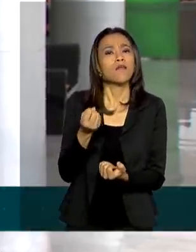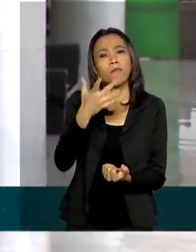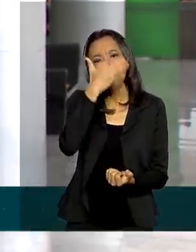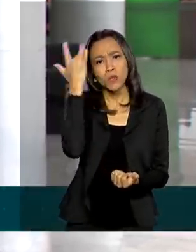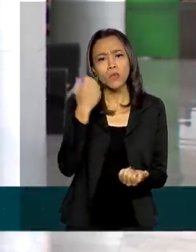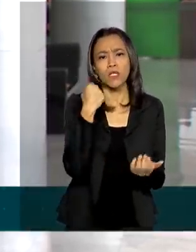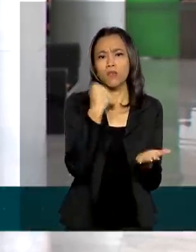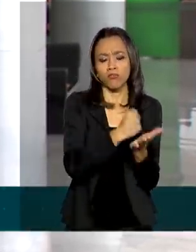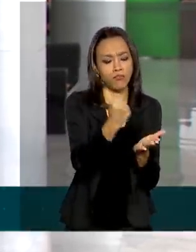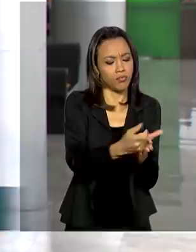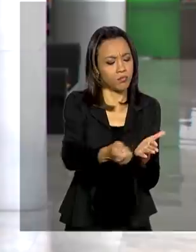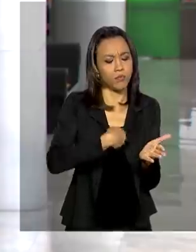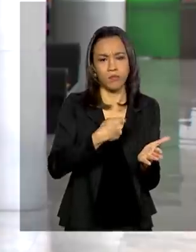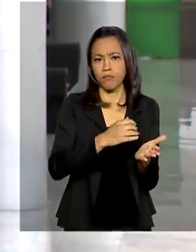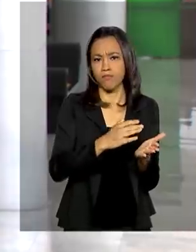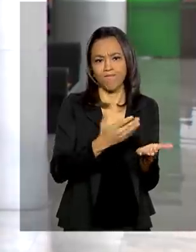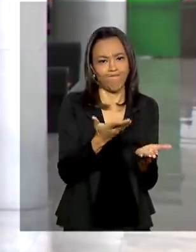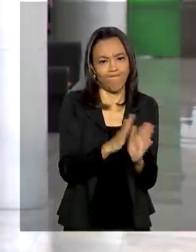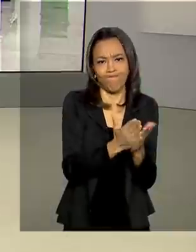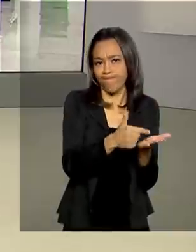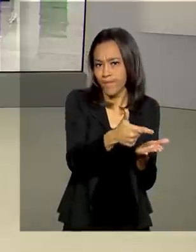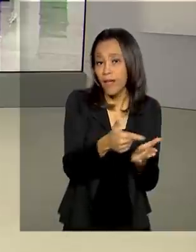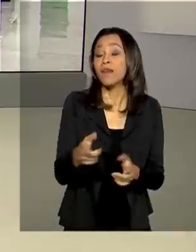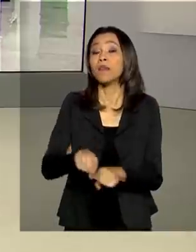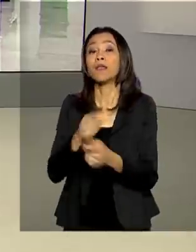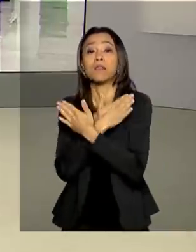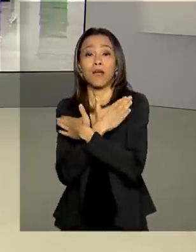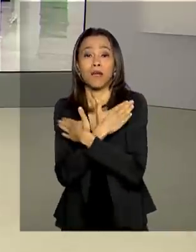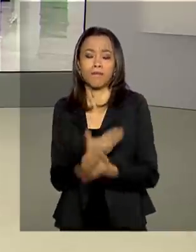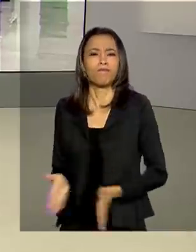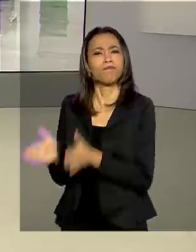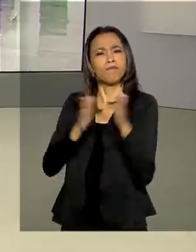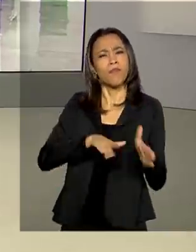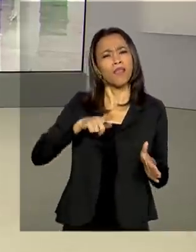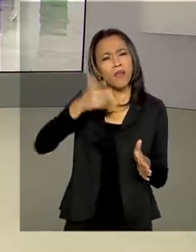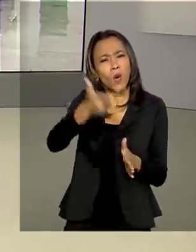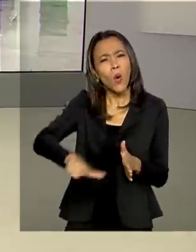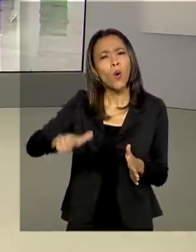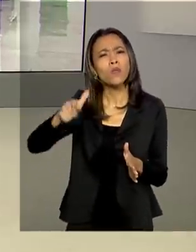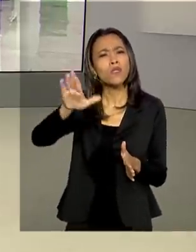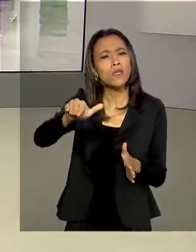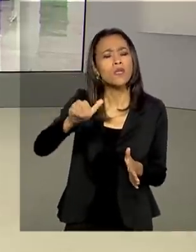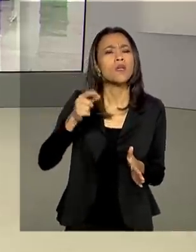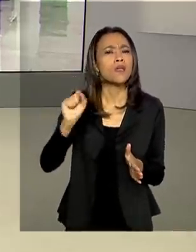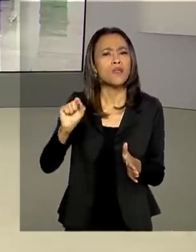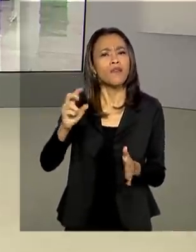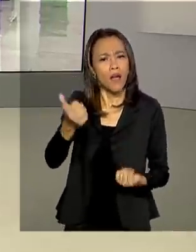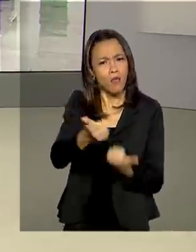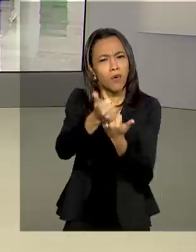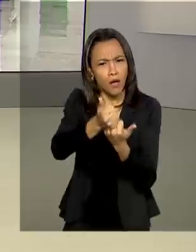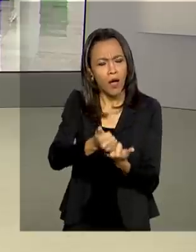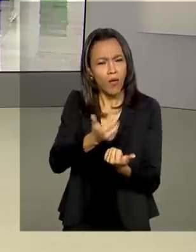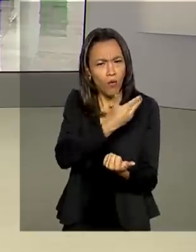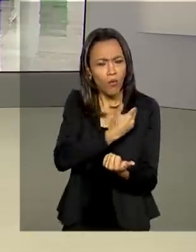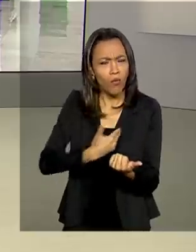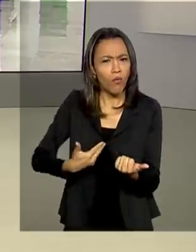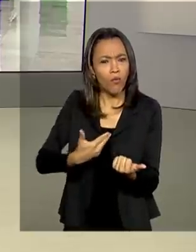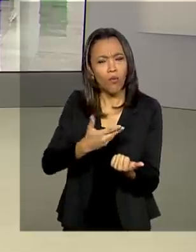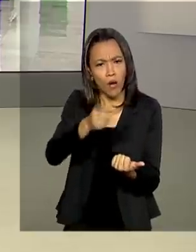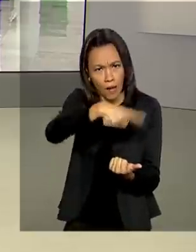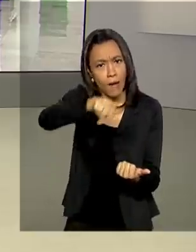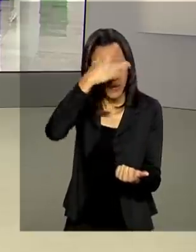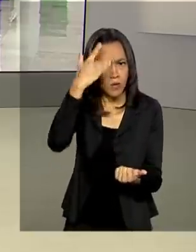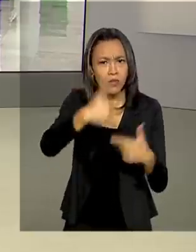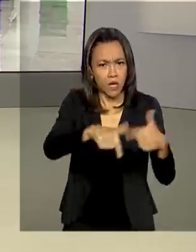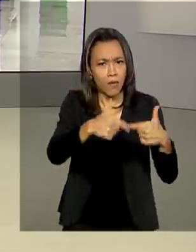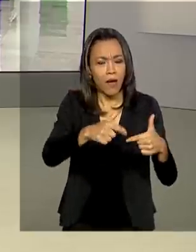desempregados. Renata. Lu, tem uma outra medida aí também do governo federal que vai ajudar bastante o trabalhador, né? É a isenção aí